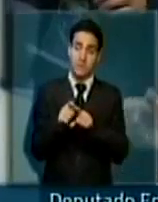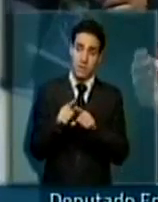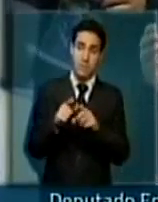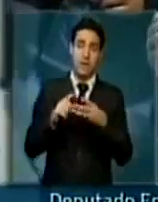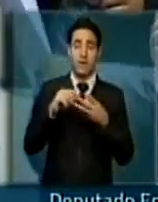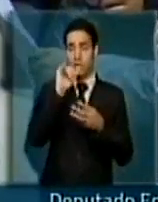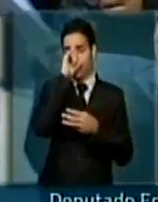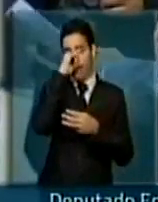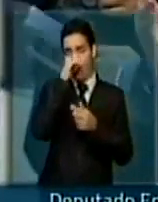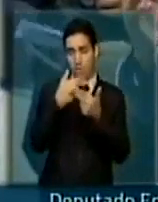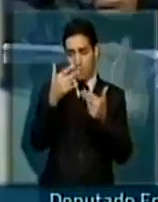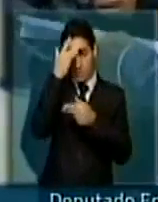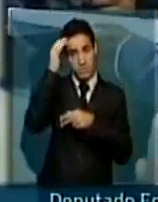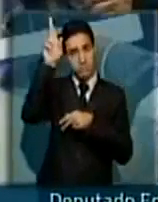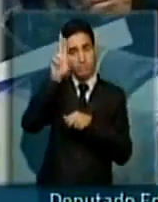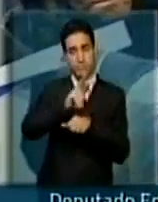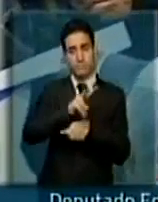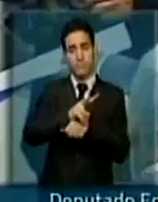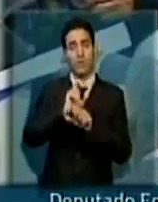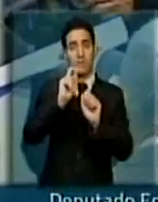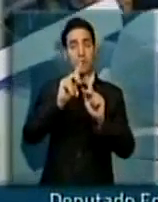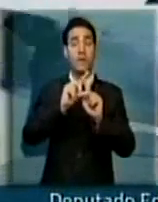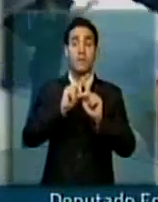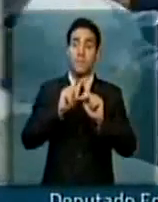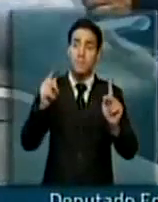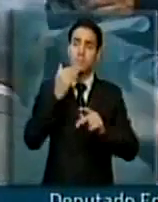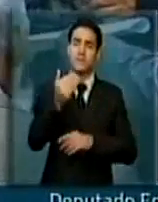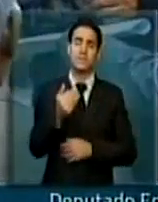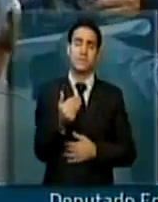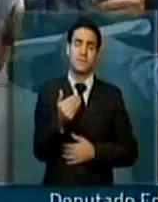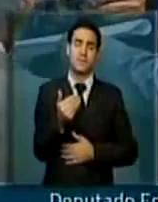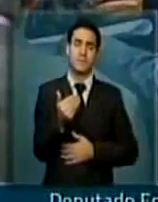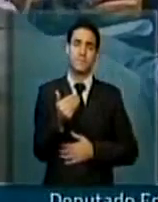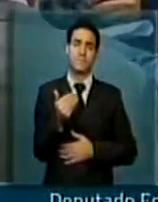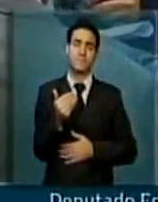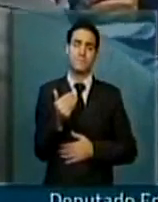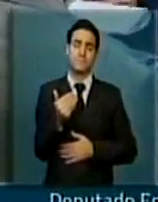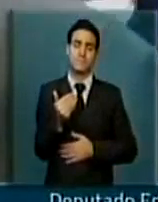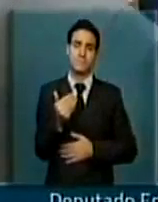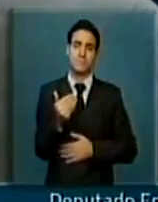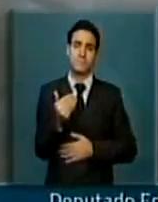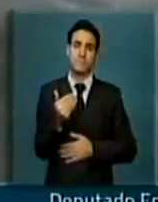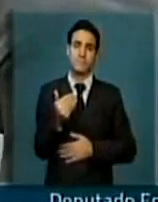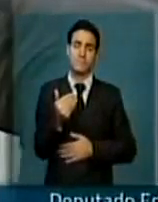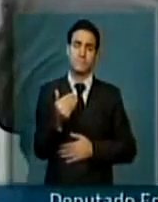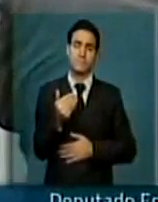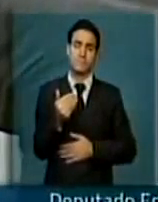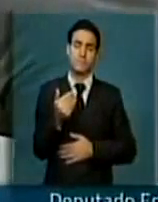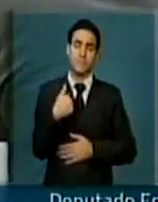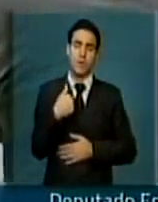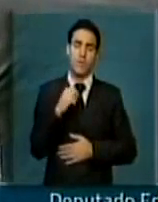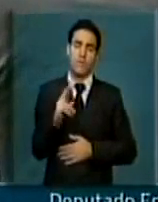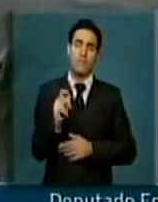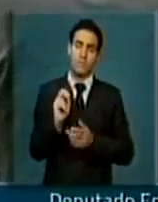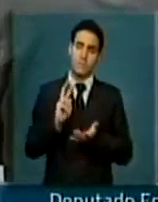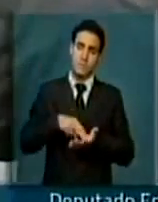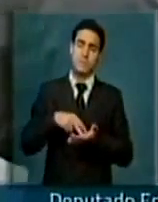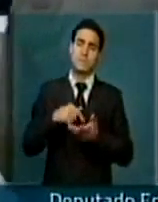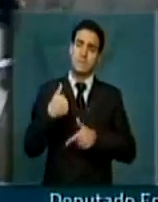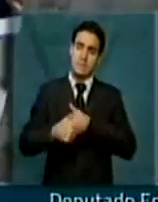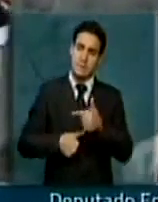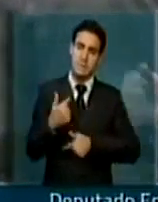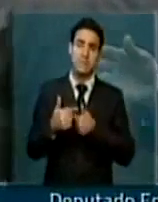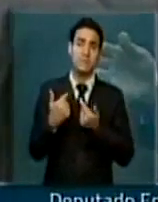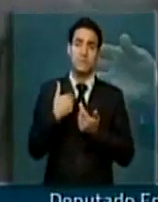Peço que leve ao conhecimento, nós todos faremos esse trabalho, para que dê uma atenção